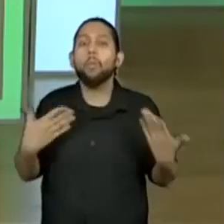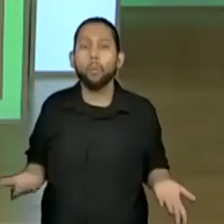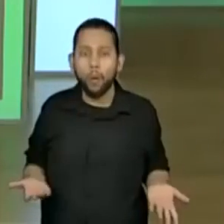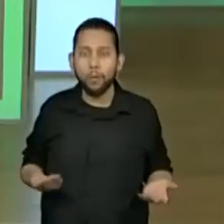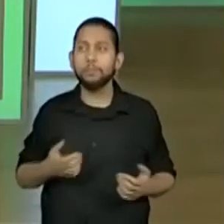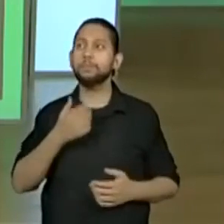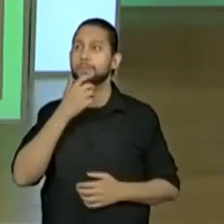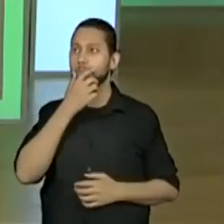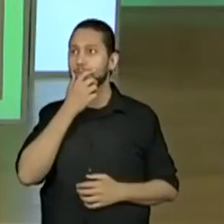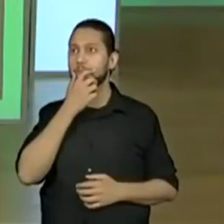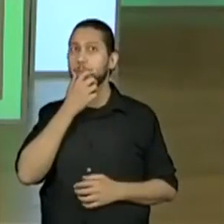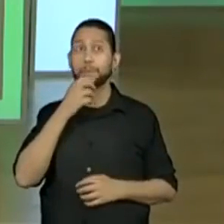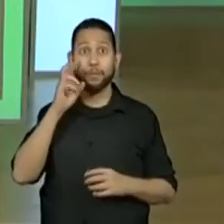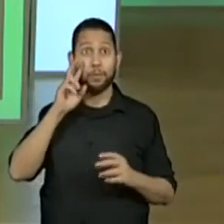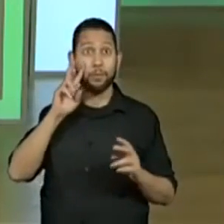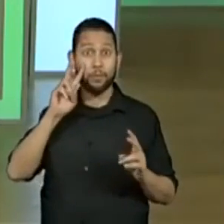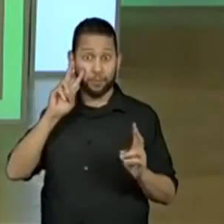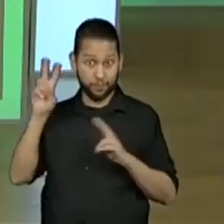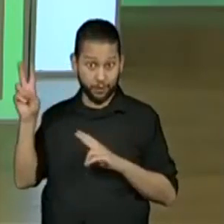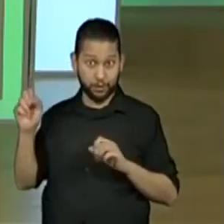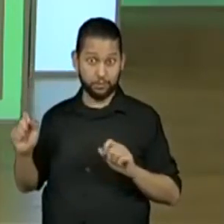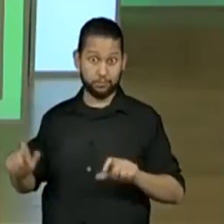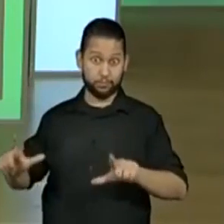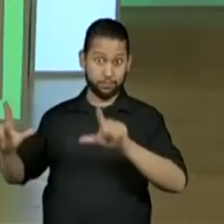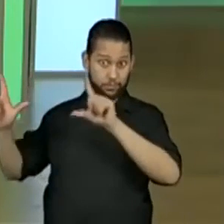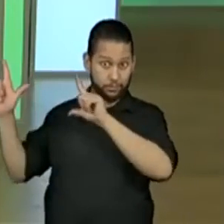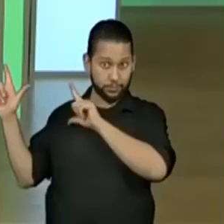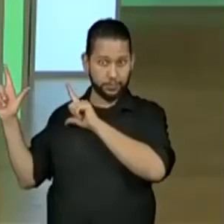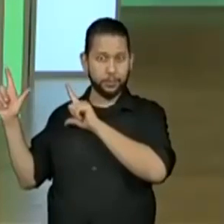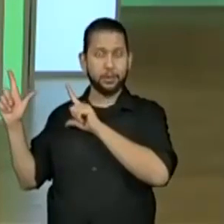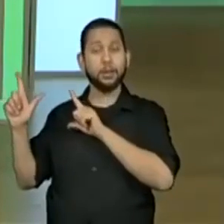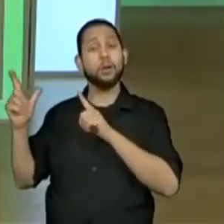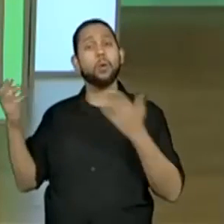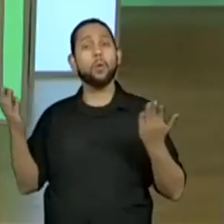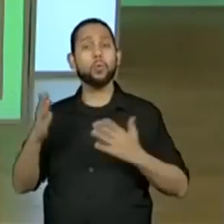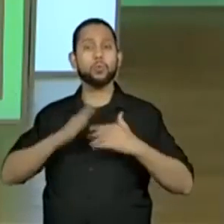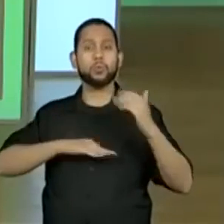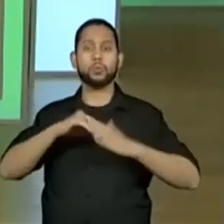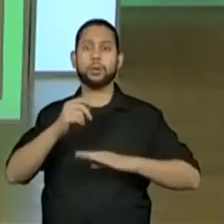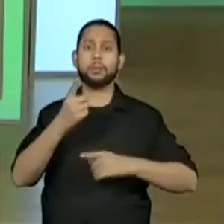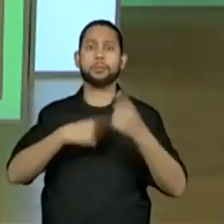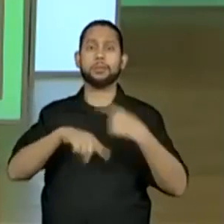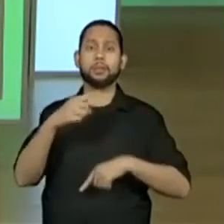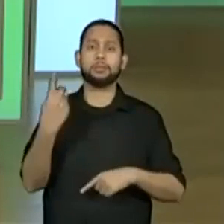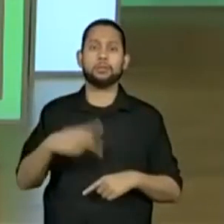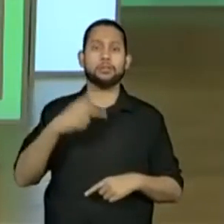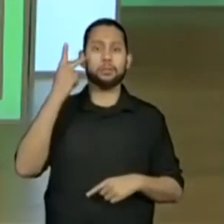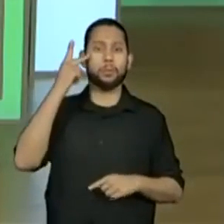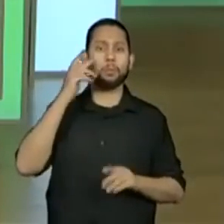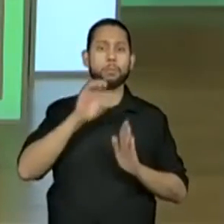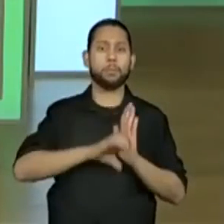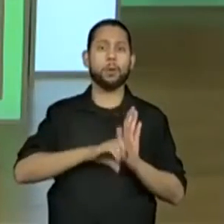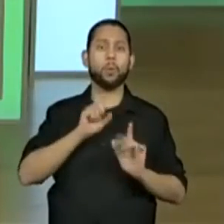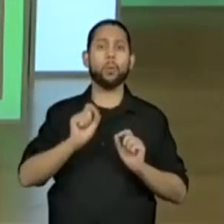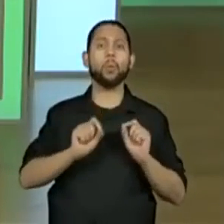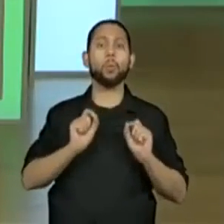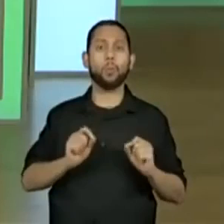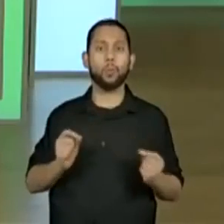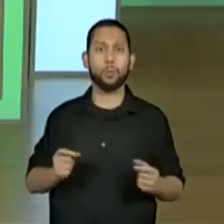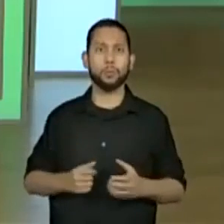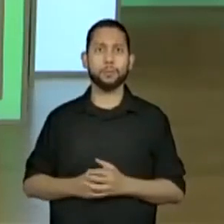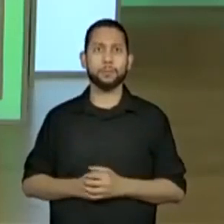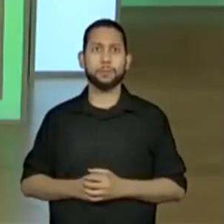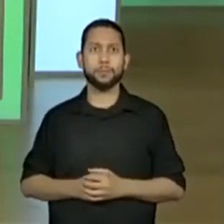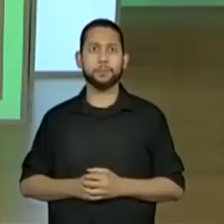convidá-los para olharem a tela e então sabermos a habilidade do currículo paulista sobre a qual se baseia a presente aula.